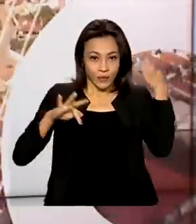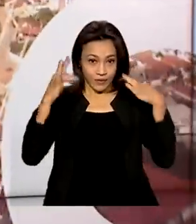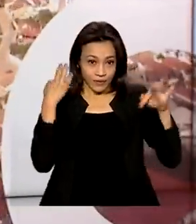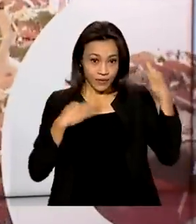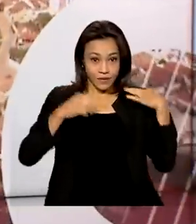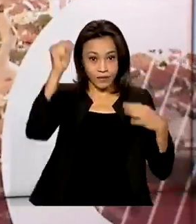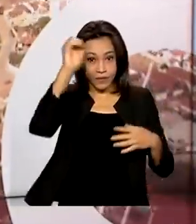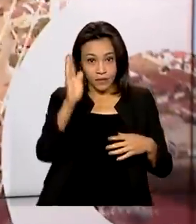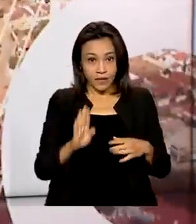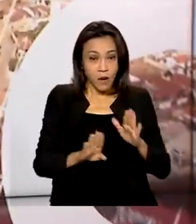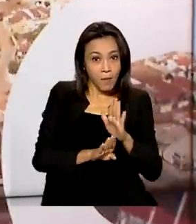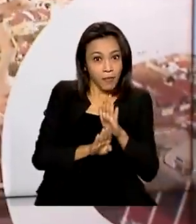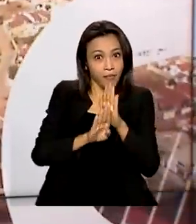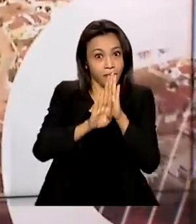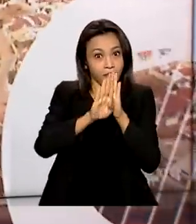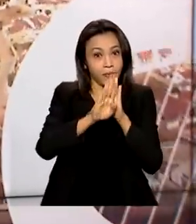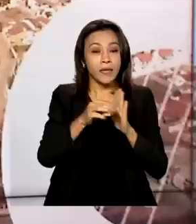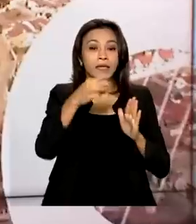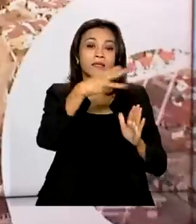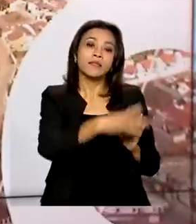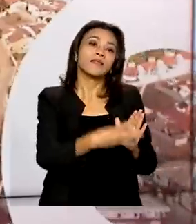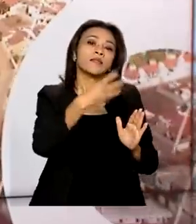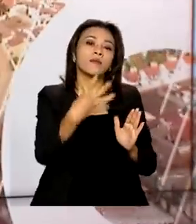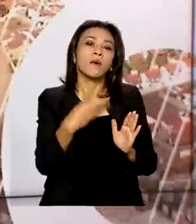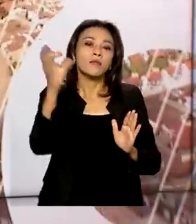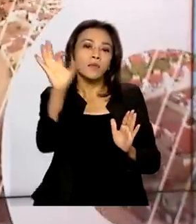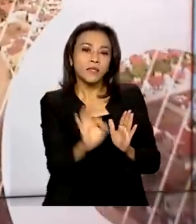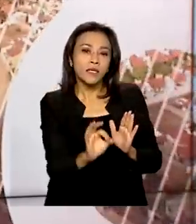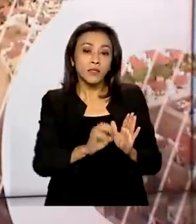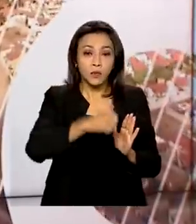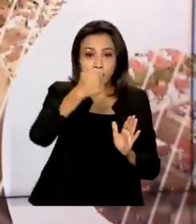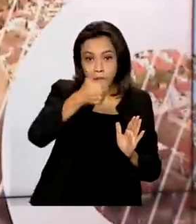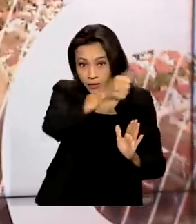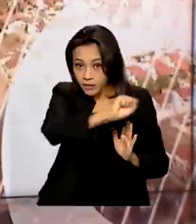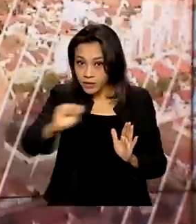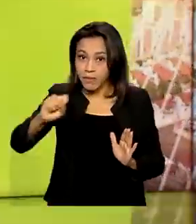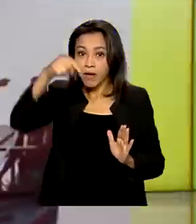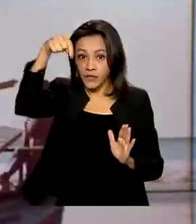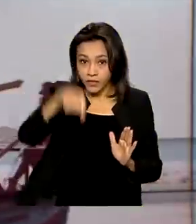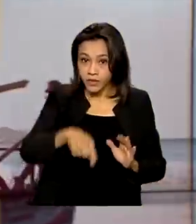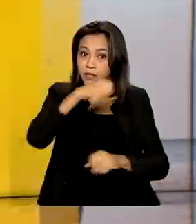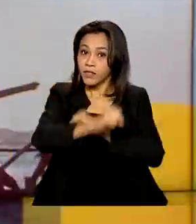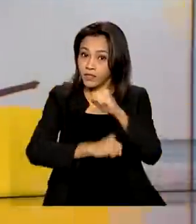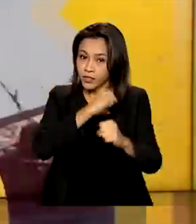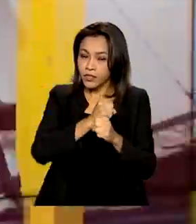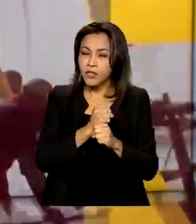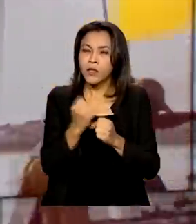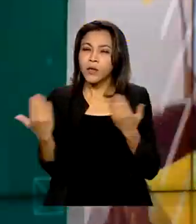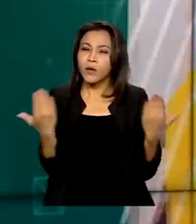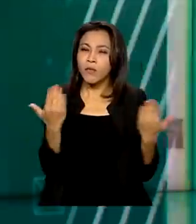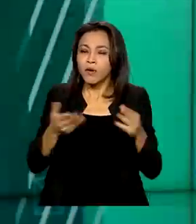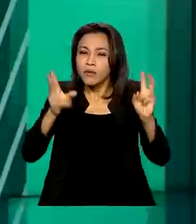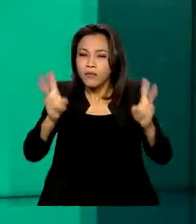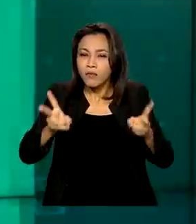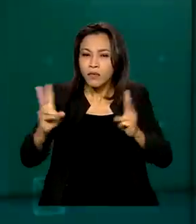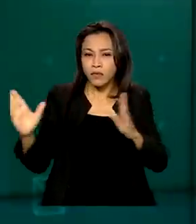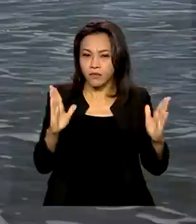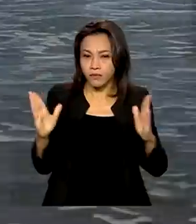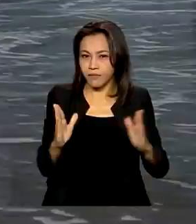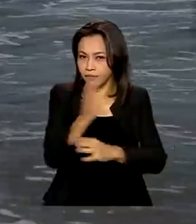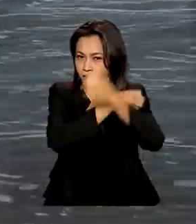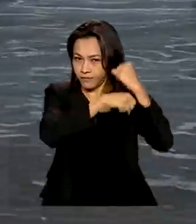no Brasil cresceu 34% no primeiro semestre deste ano em relação ao mesmo período do ano passado.